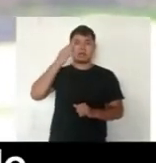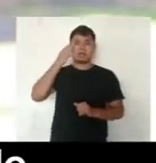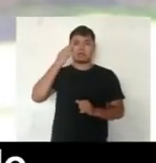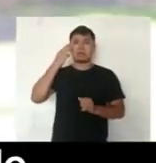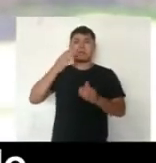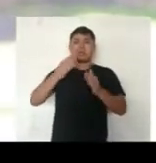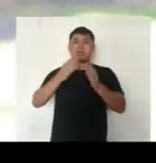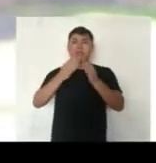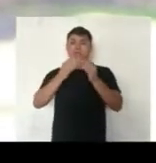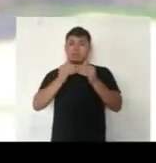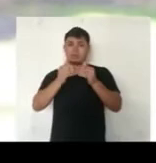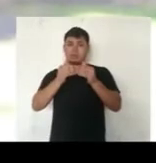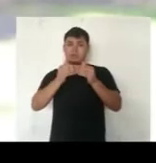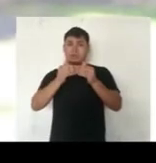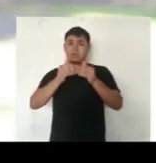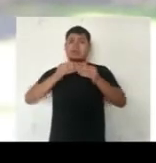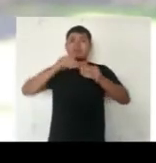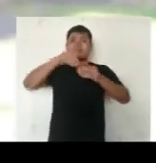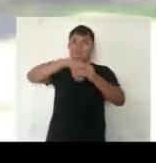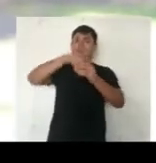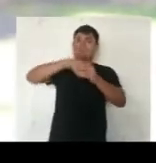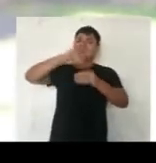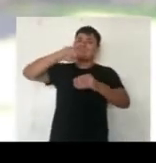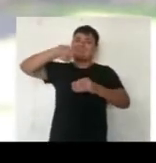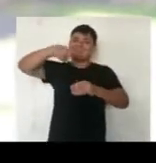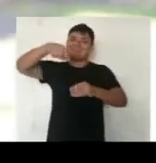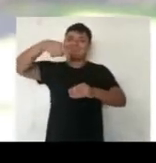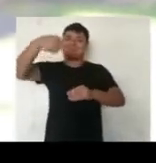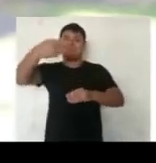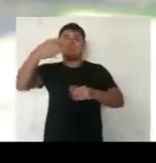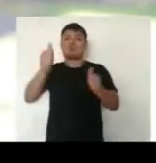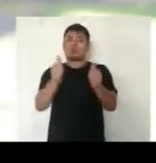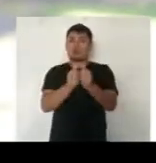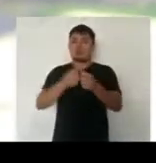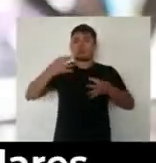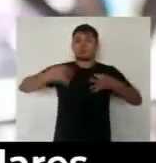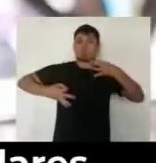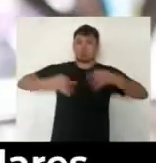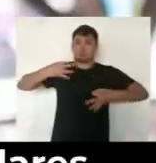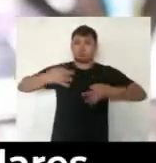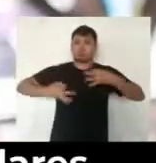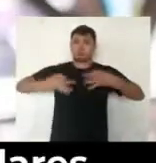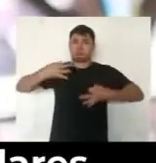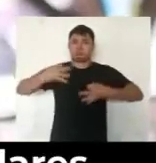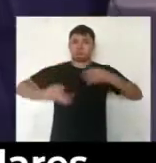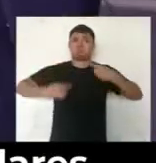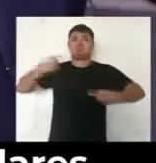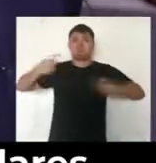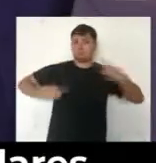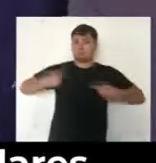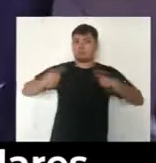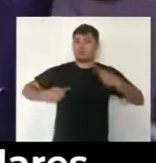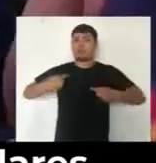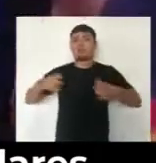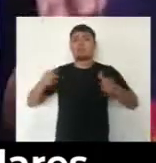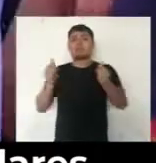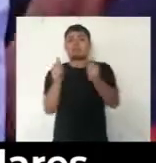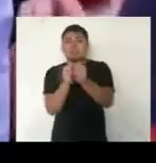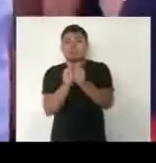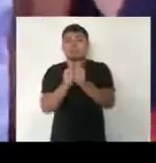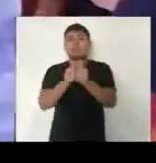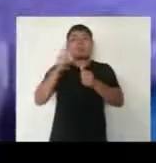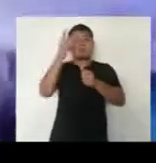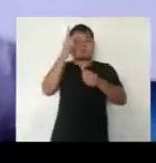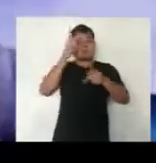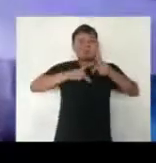protocolou o pedido de adiamento das eleições junto à justiça eleitoral. Que, somando a força das manifestações populares,